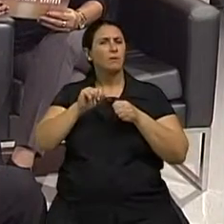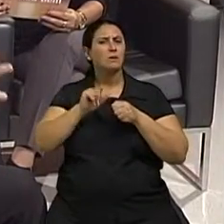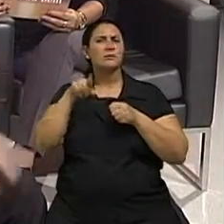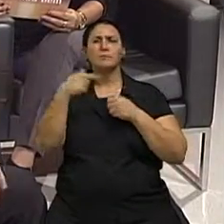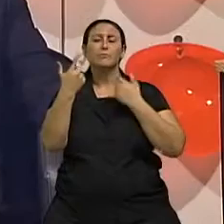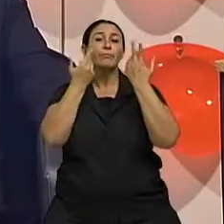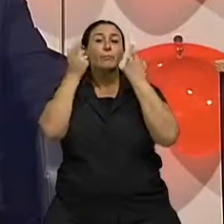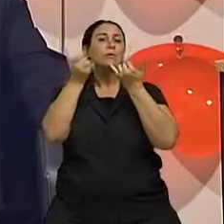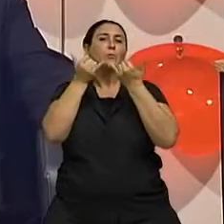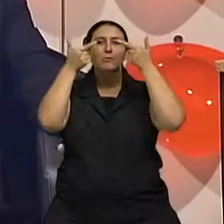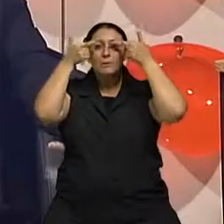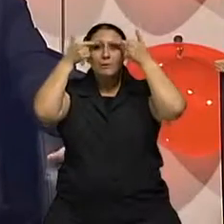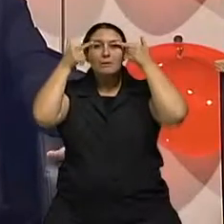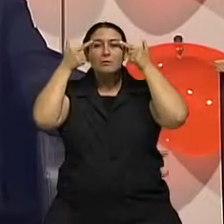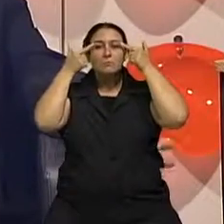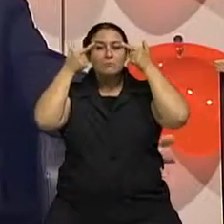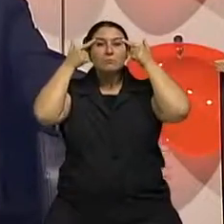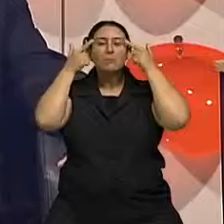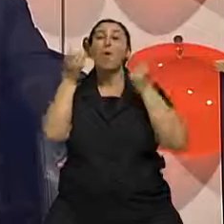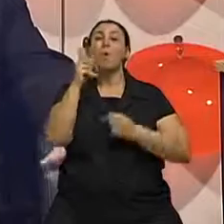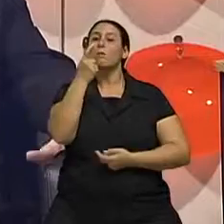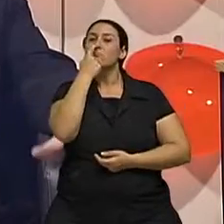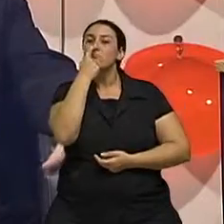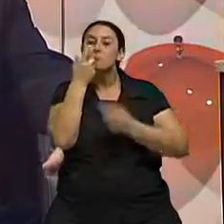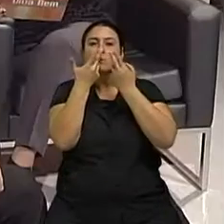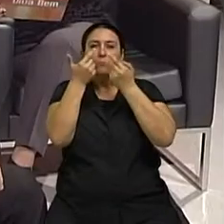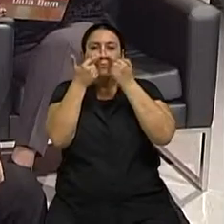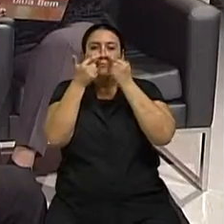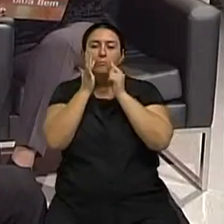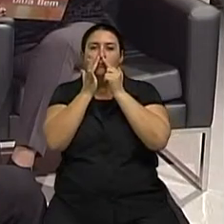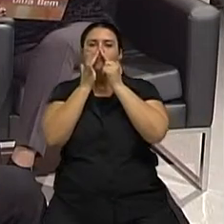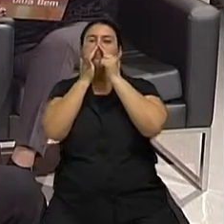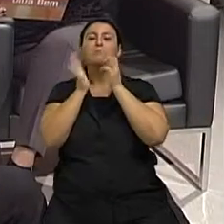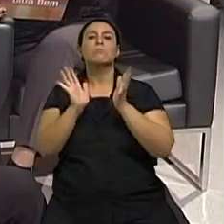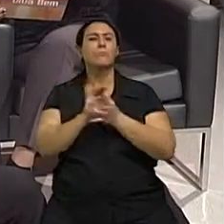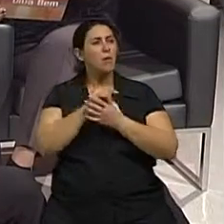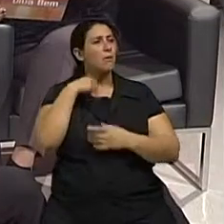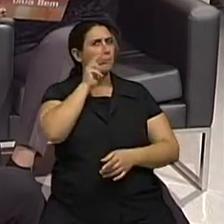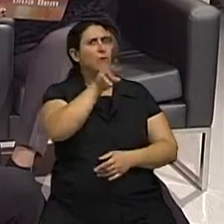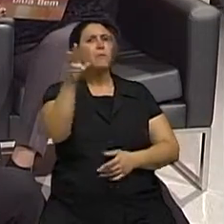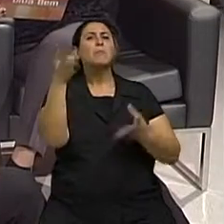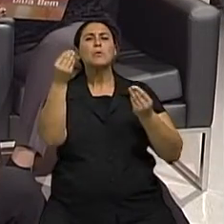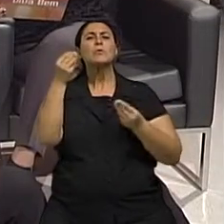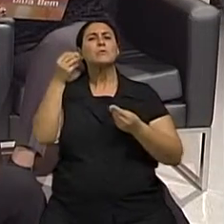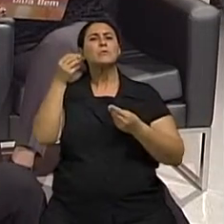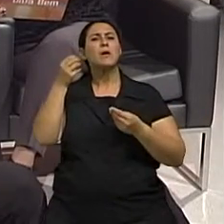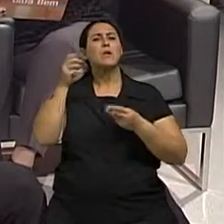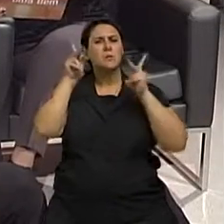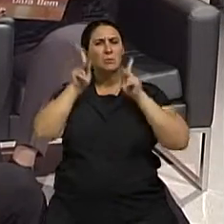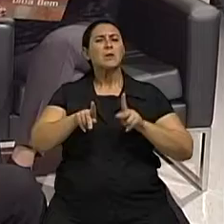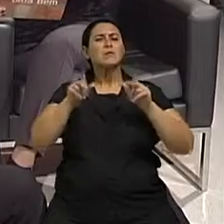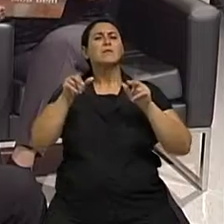de pálpebra, muita cirurgia de nariz. É a mais comum essa que a gente vê, até apresentadores que já estão com a pálpebra tão